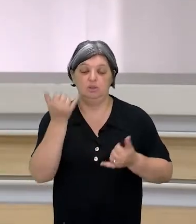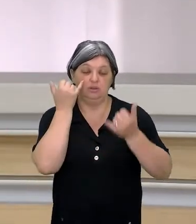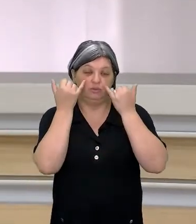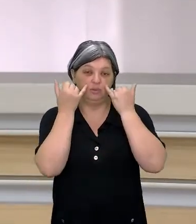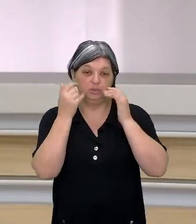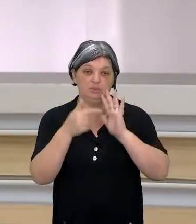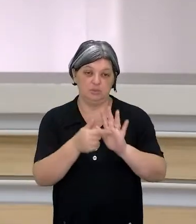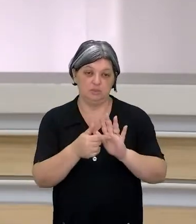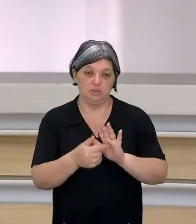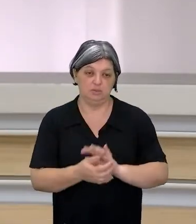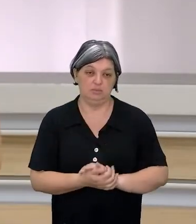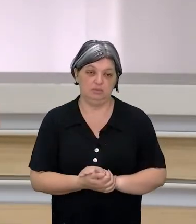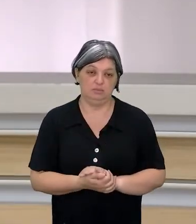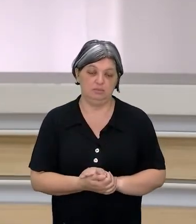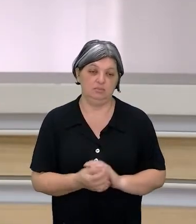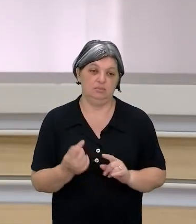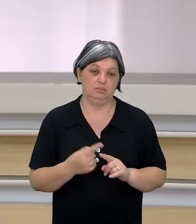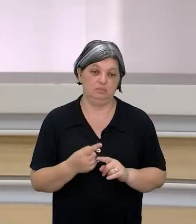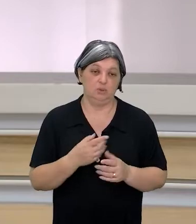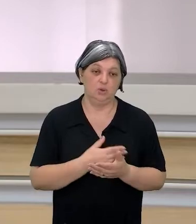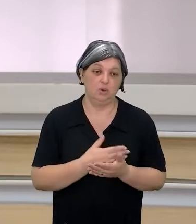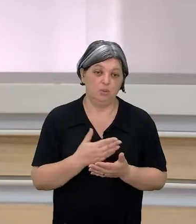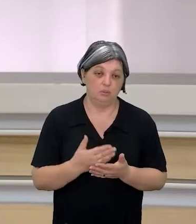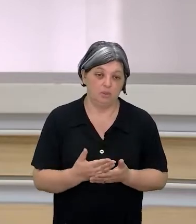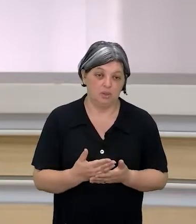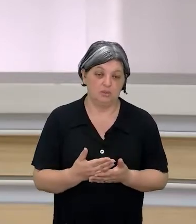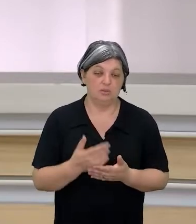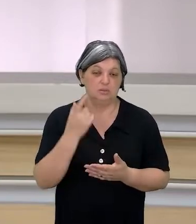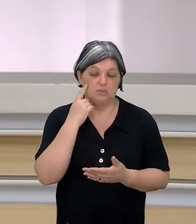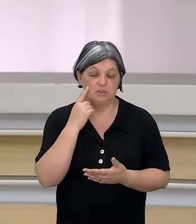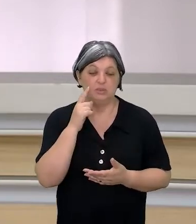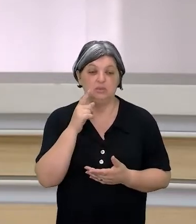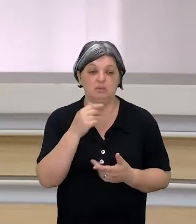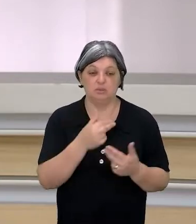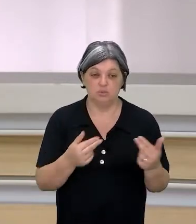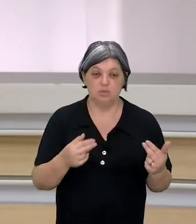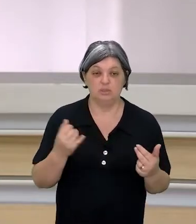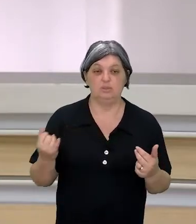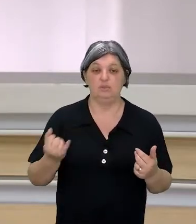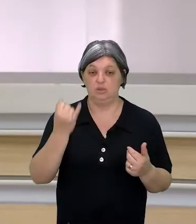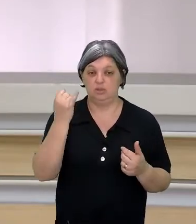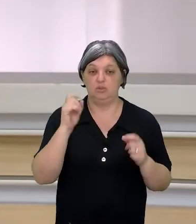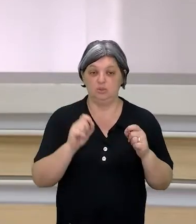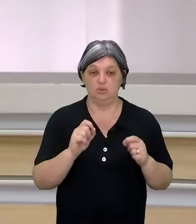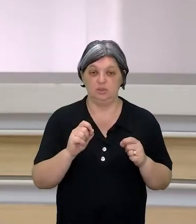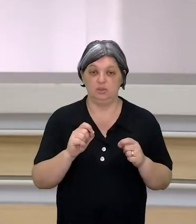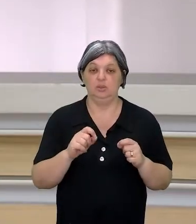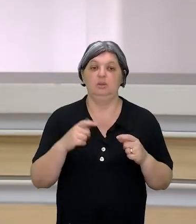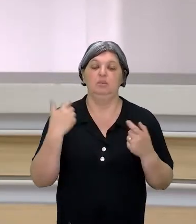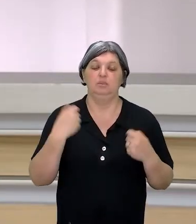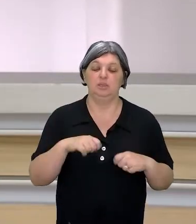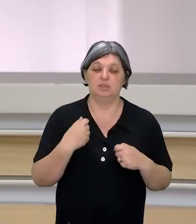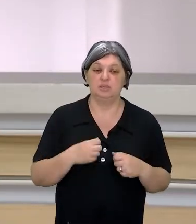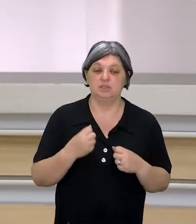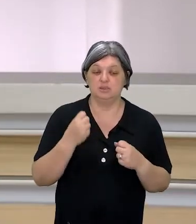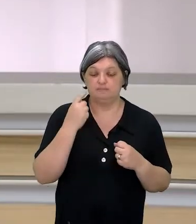informação. A partir do momento em que eu começo a dar juízo de valor a essa informação, eu começo a dar peso, eu começo a,